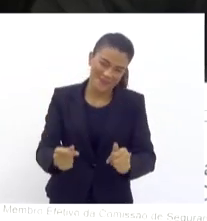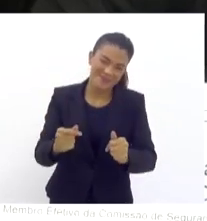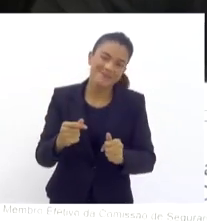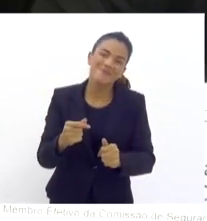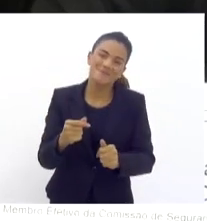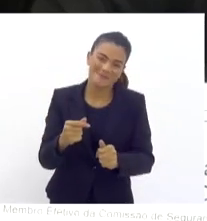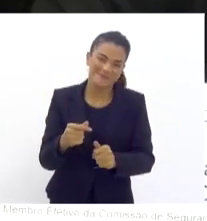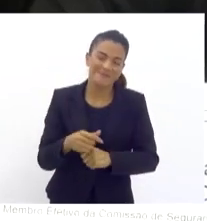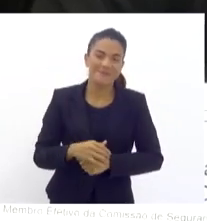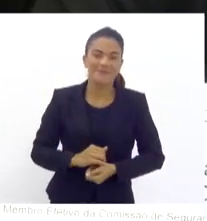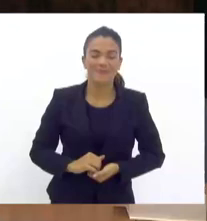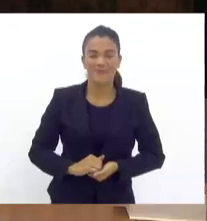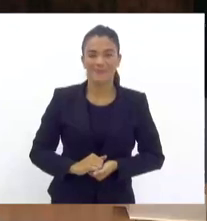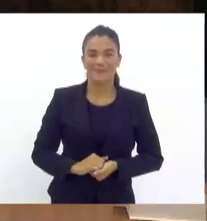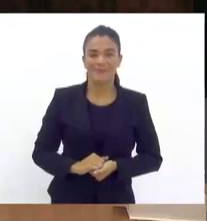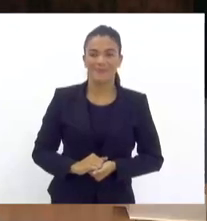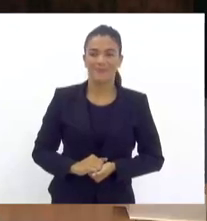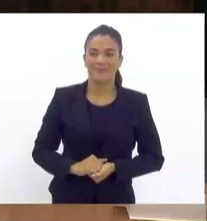ouvirem.